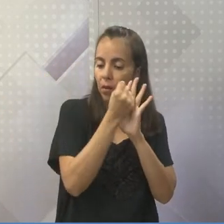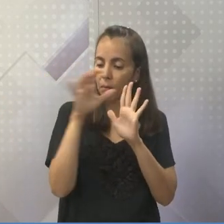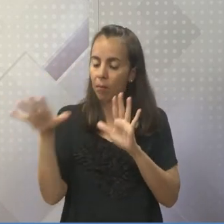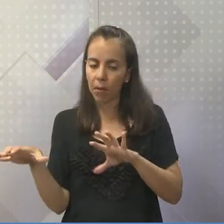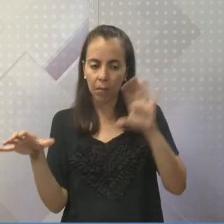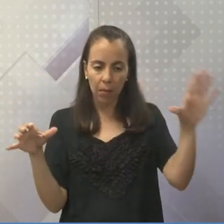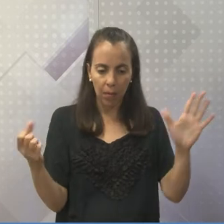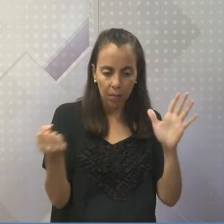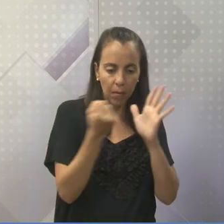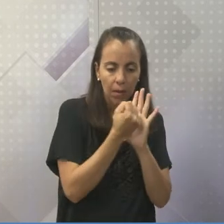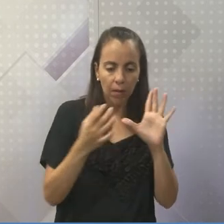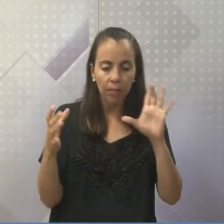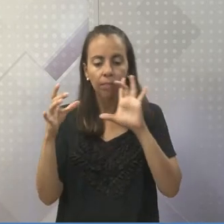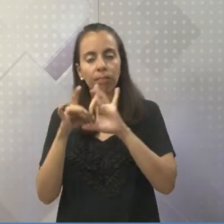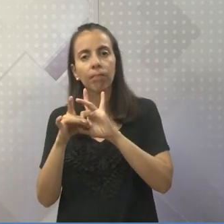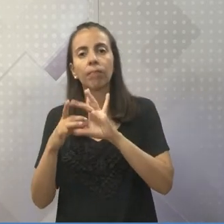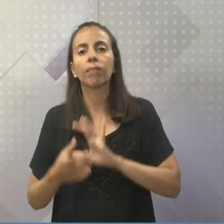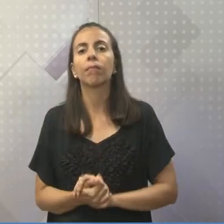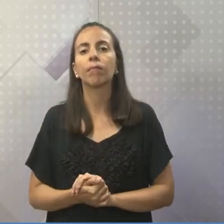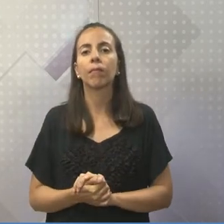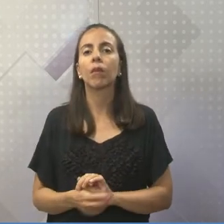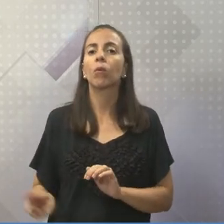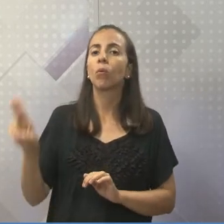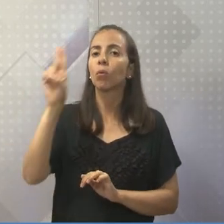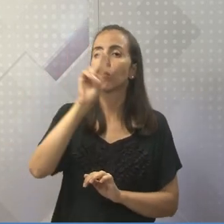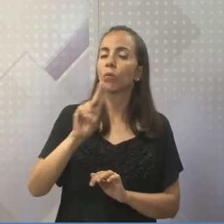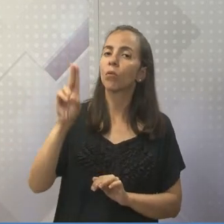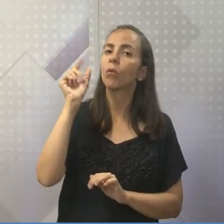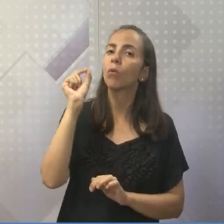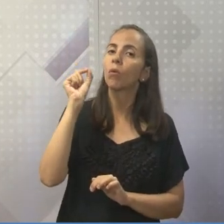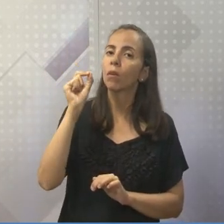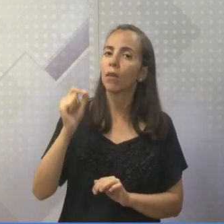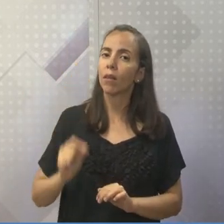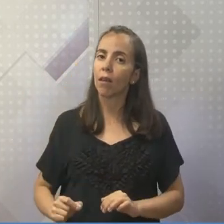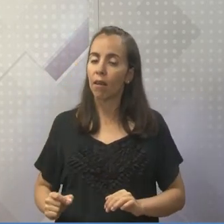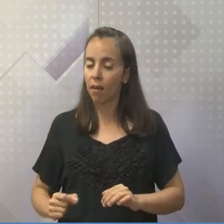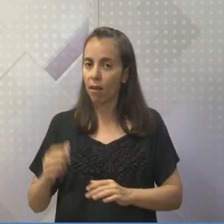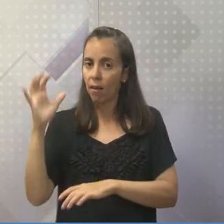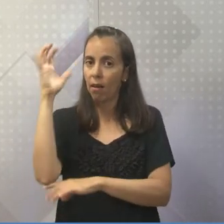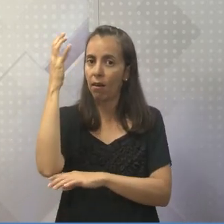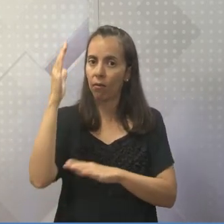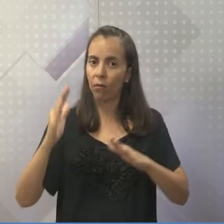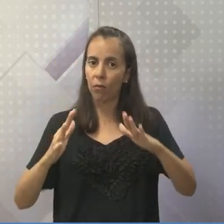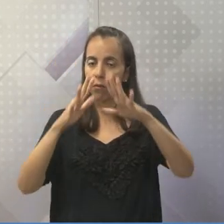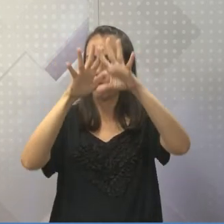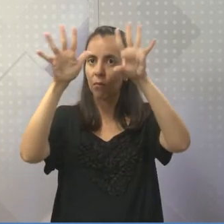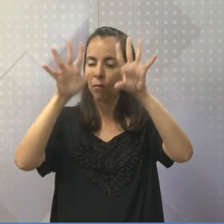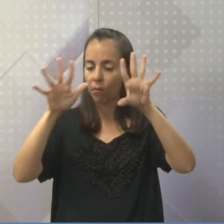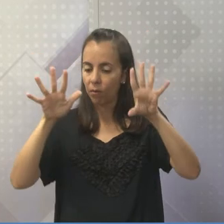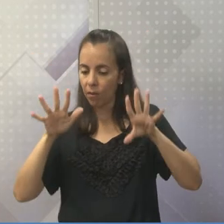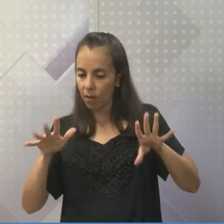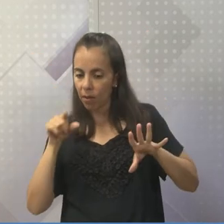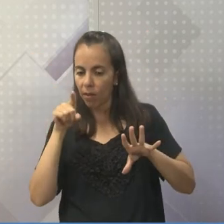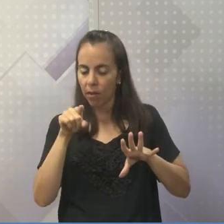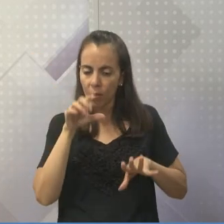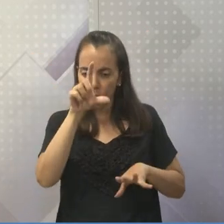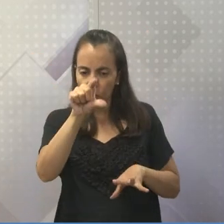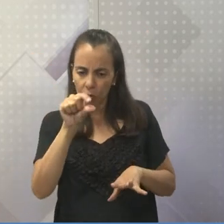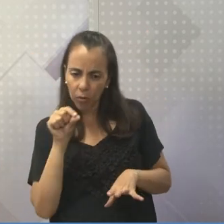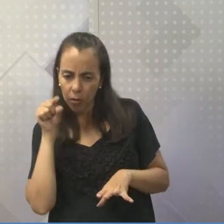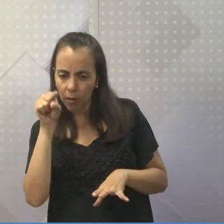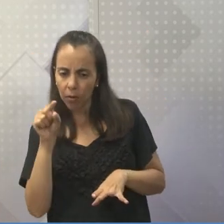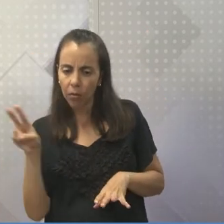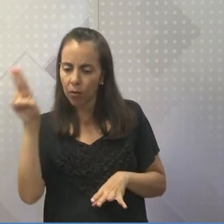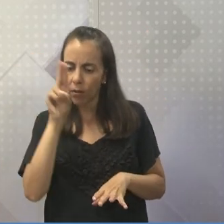Ele também passou a usar o pinheiro como peça natalina. Vamos dizer assim, que ele foi o primeiro, realmente, a usar